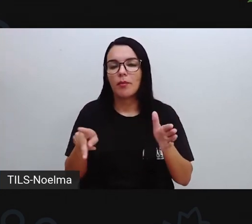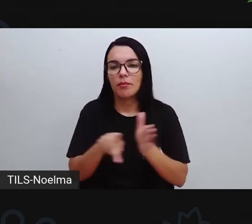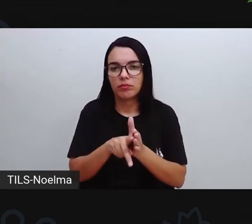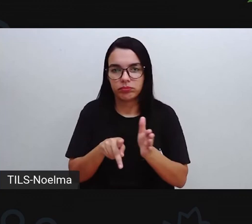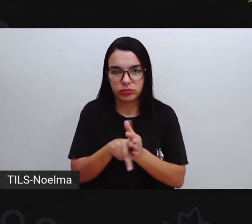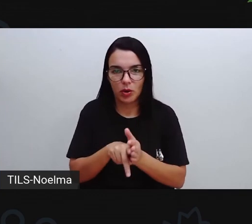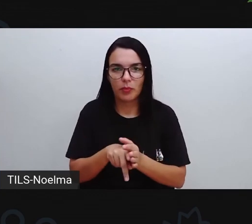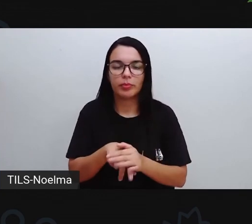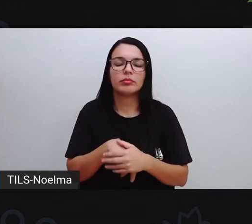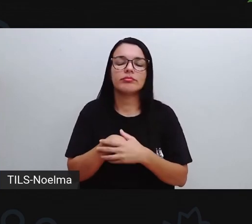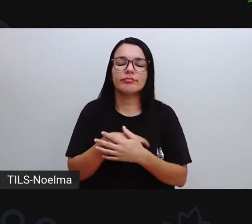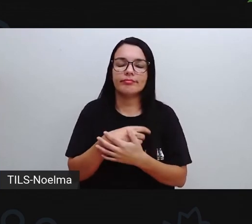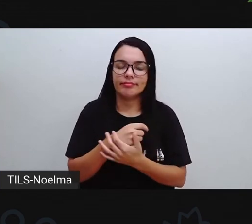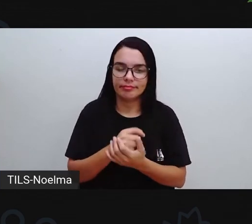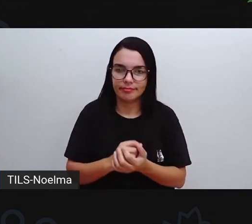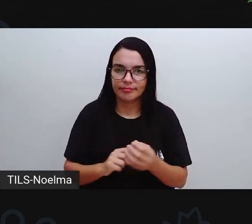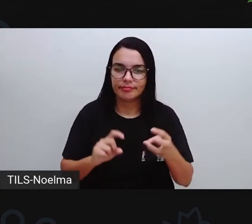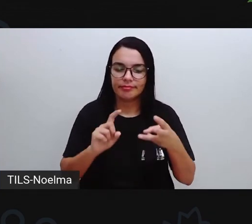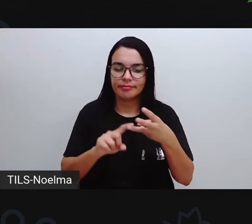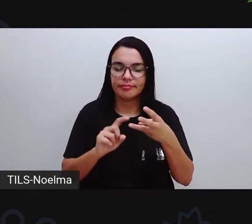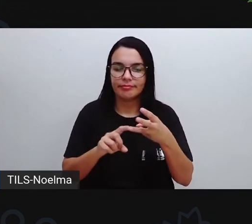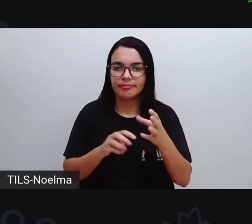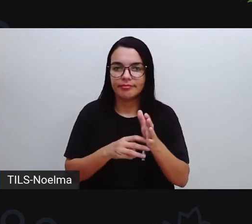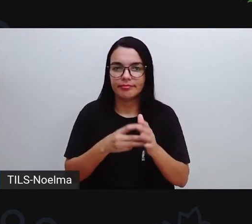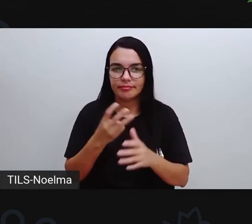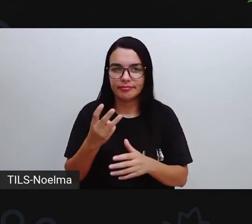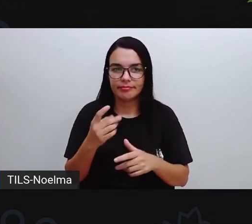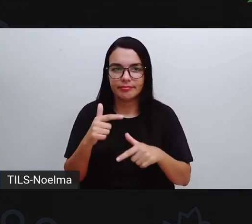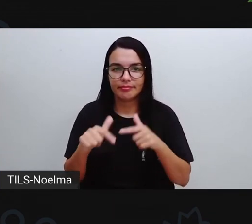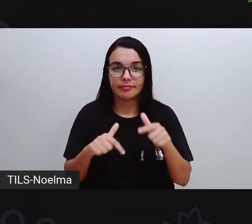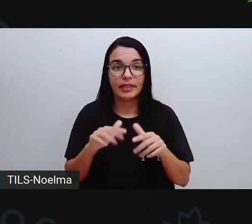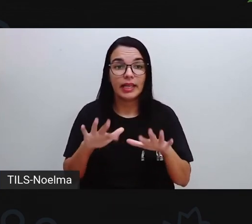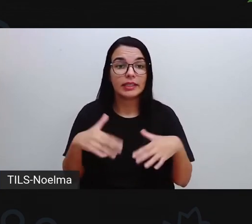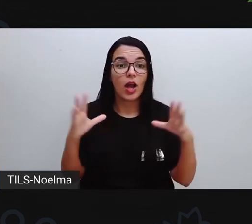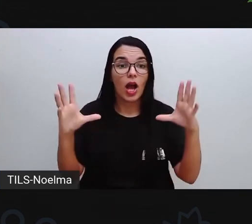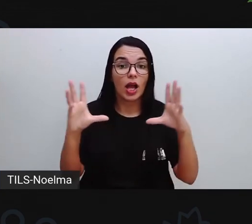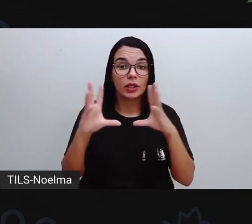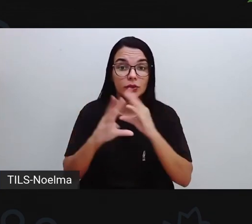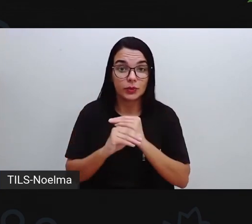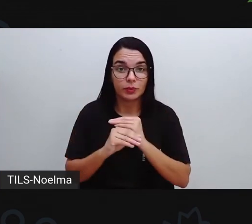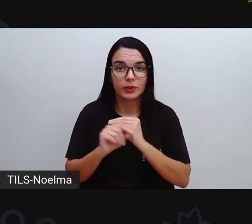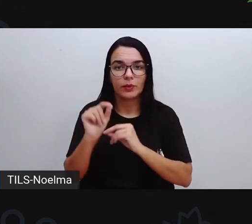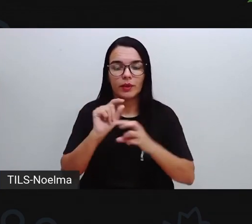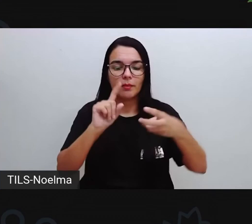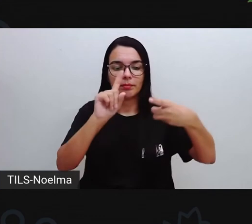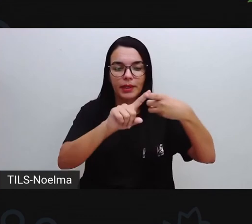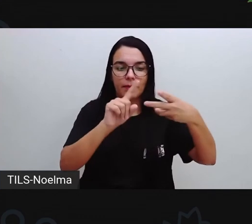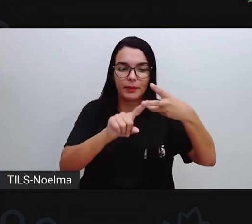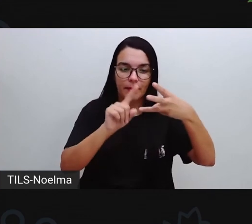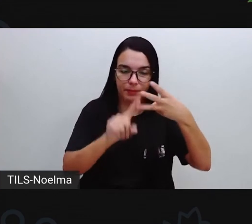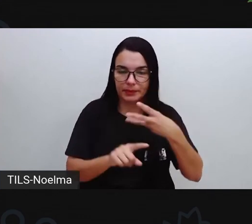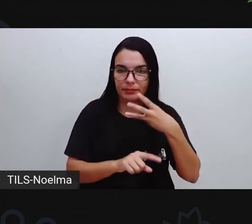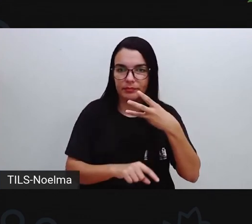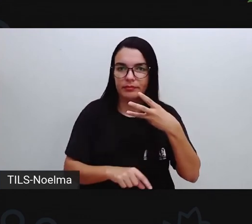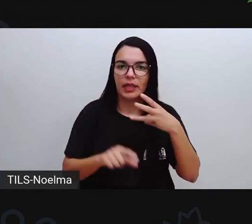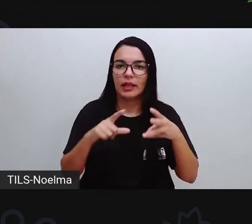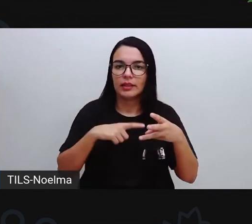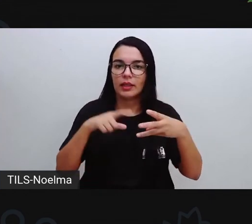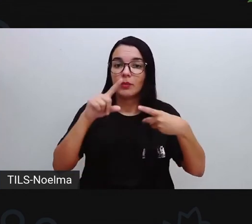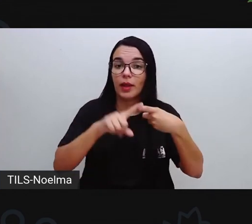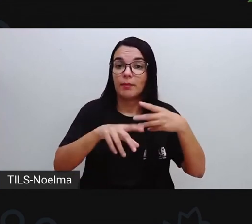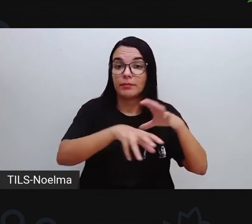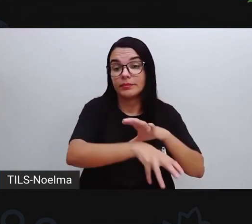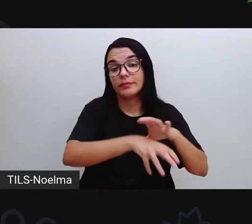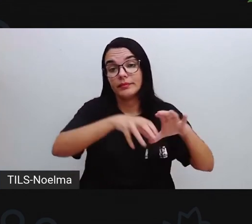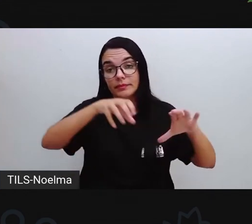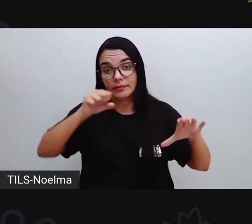eles vão fazer parte do setor terciário, certo? Resumindo, então. Setor primário, extração de matéria